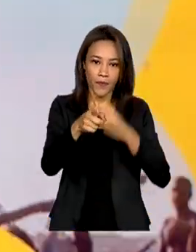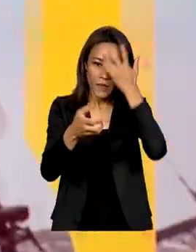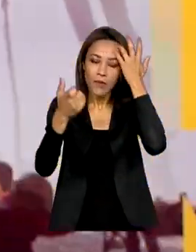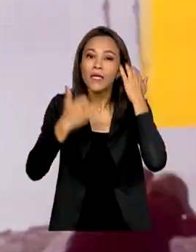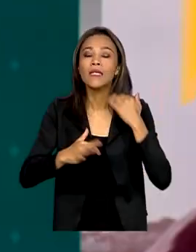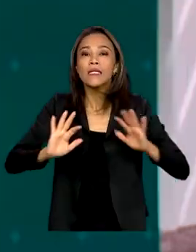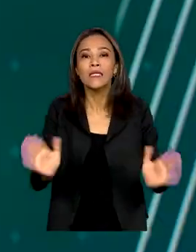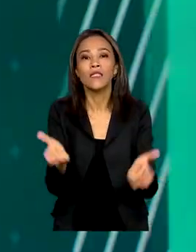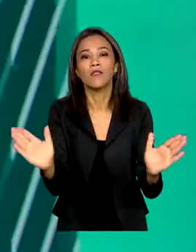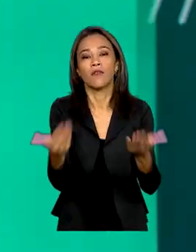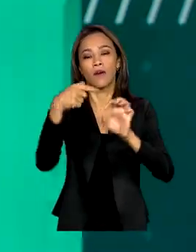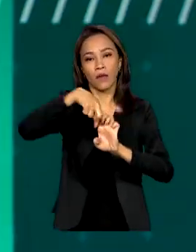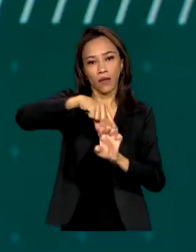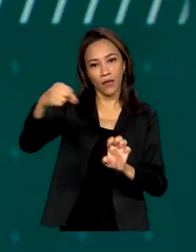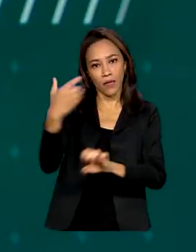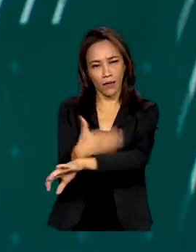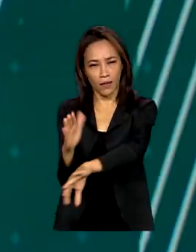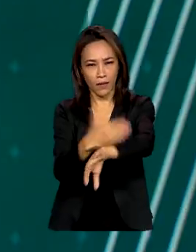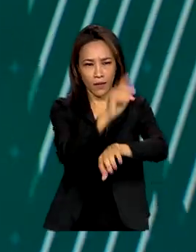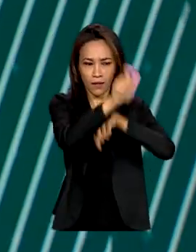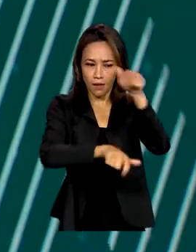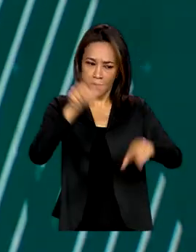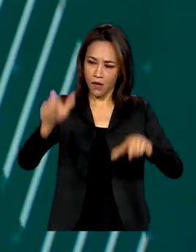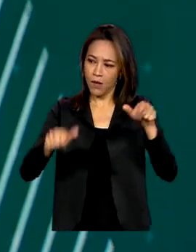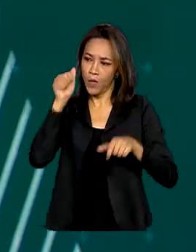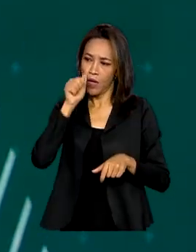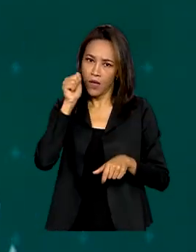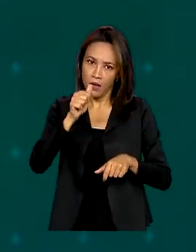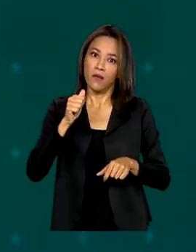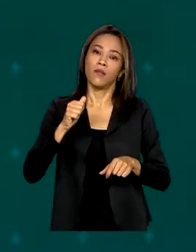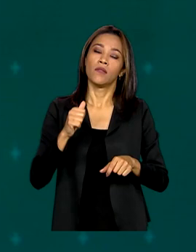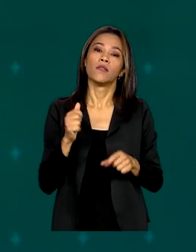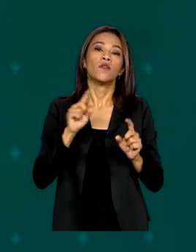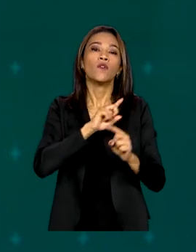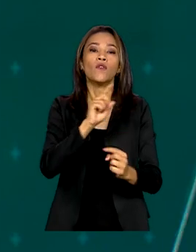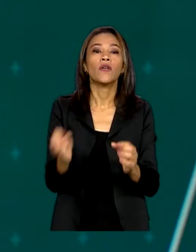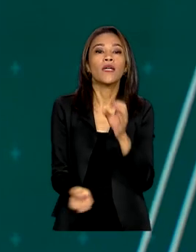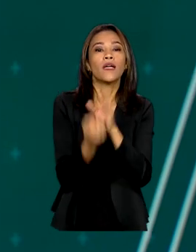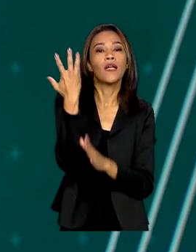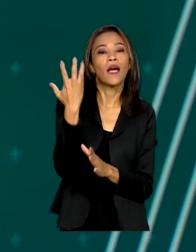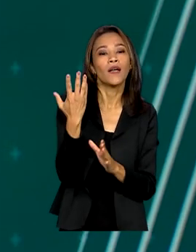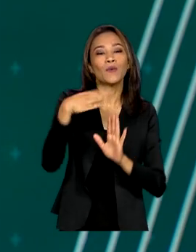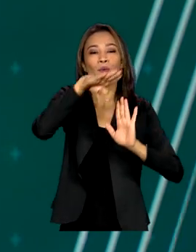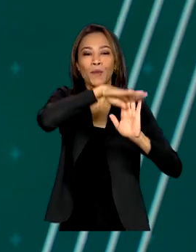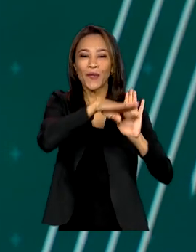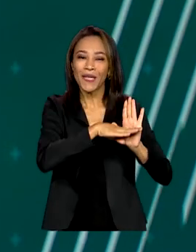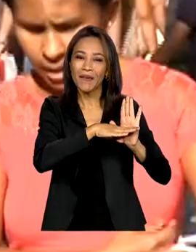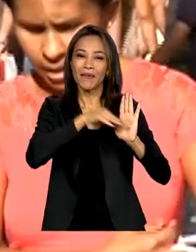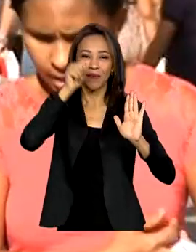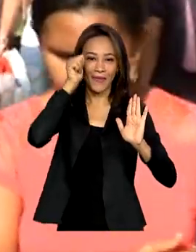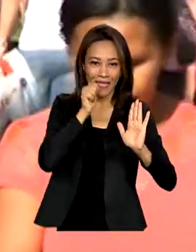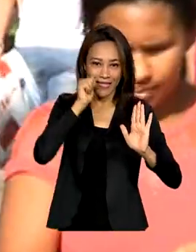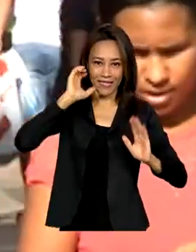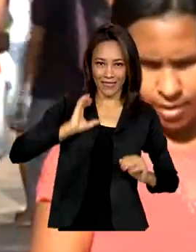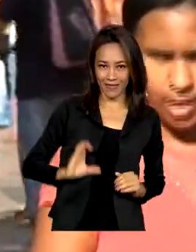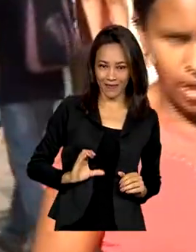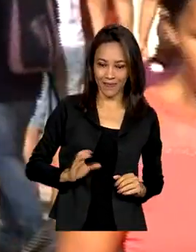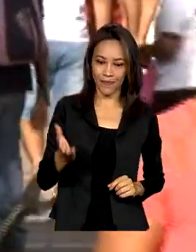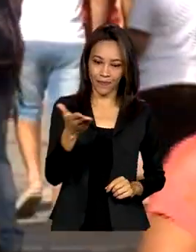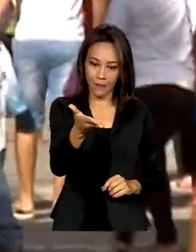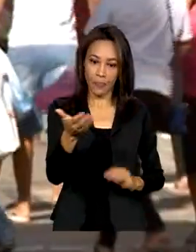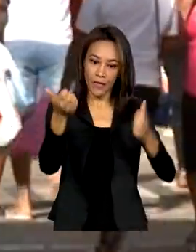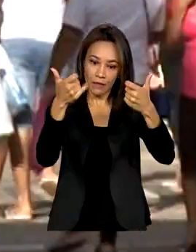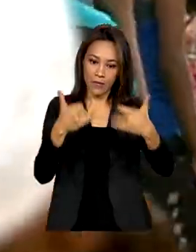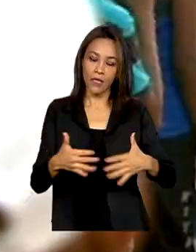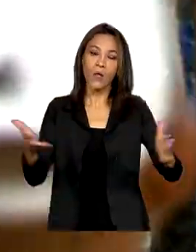empreendedorismo e capacitar mulheres em situação de vulnerabilidade, foi criado o programa Mulher Cidadã. Hoje, no Brasil,